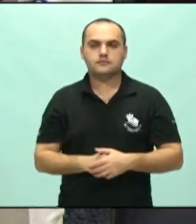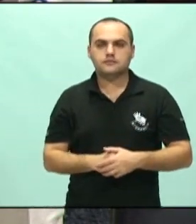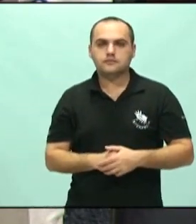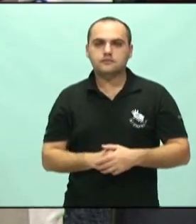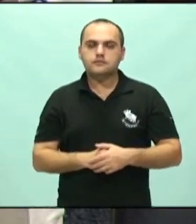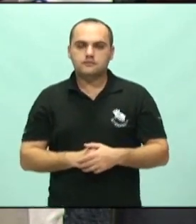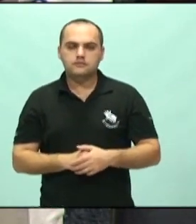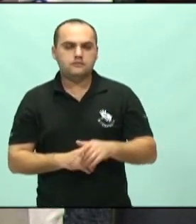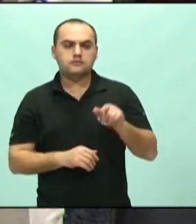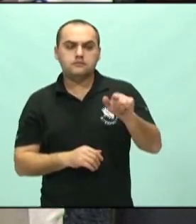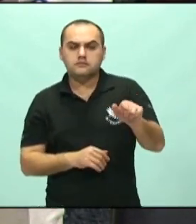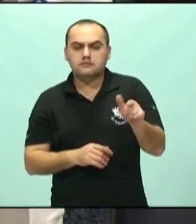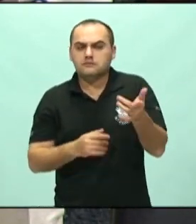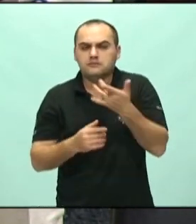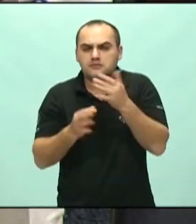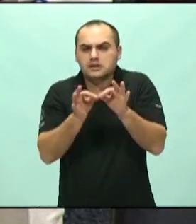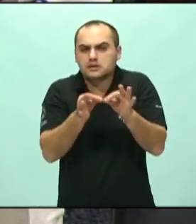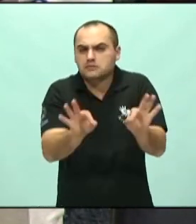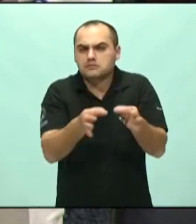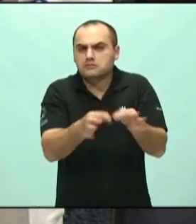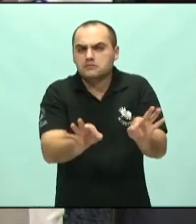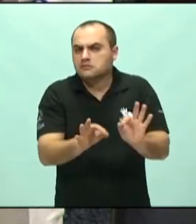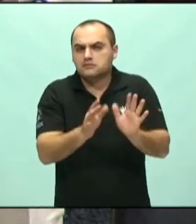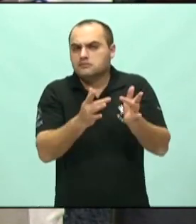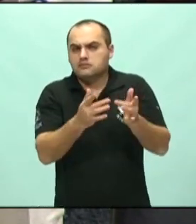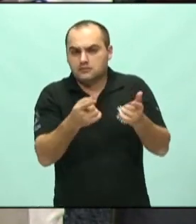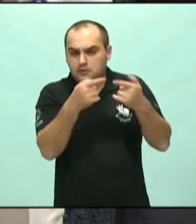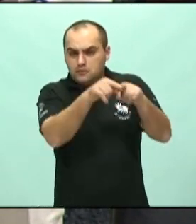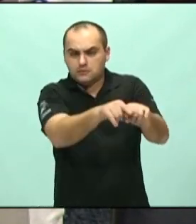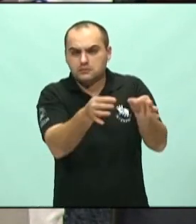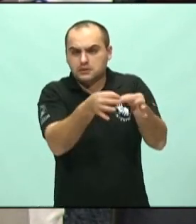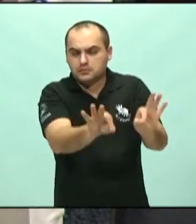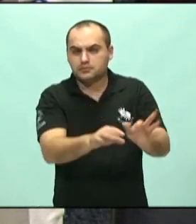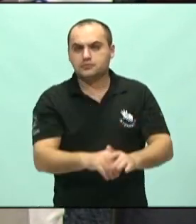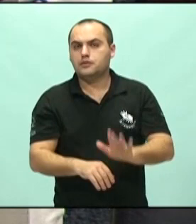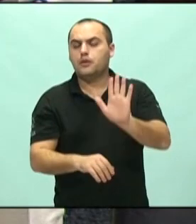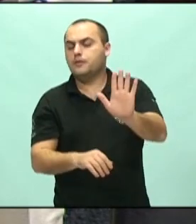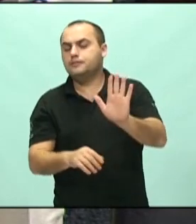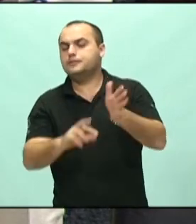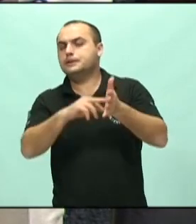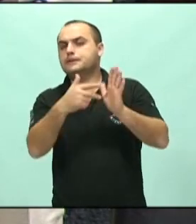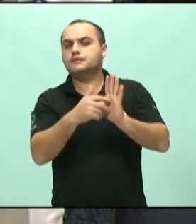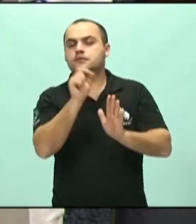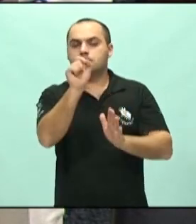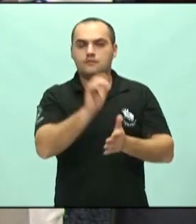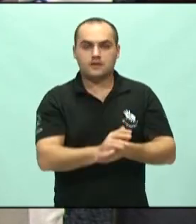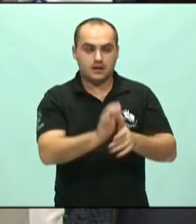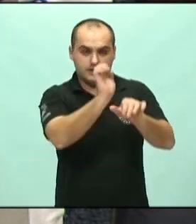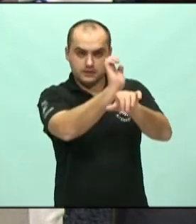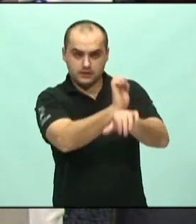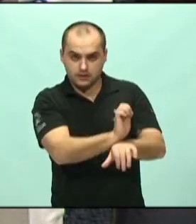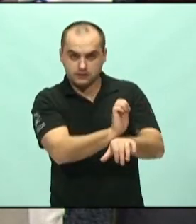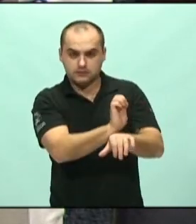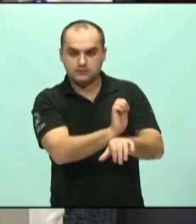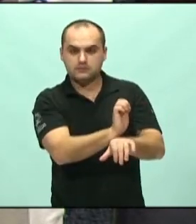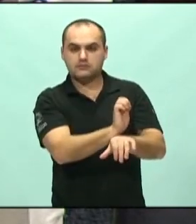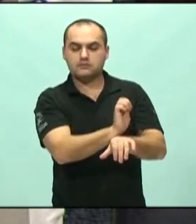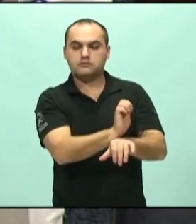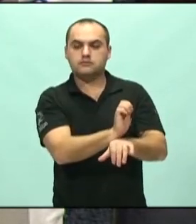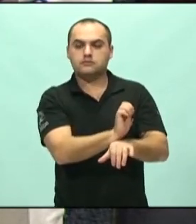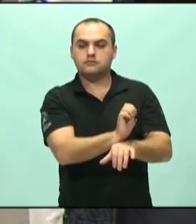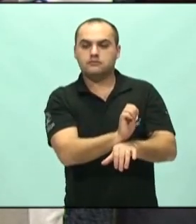extremamente simples. A sua lógica é extremamente simples. Basicamente, os Estados, a partir desse momento, teriam que